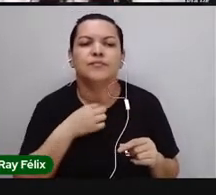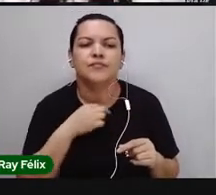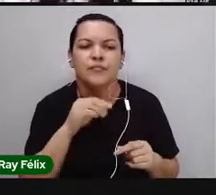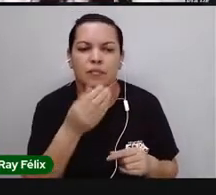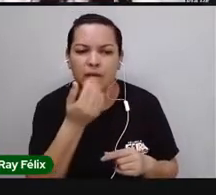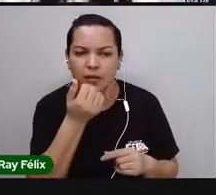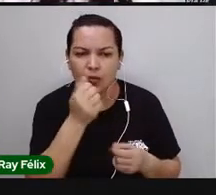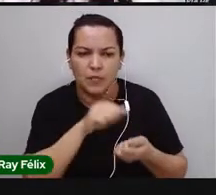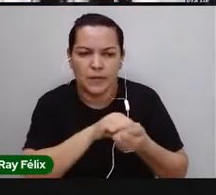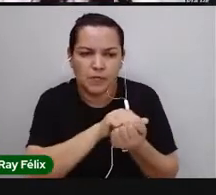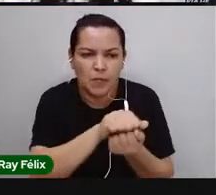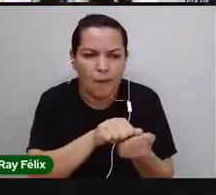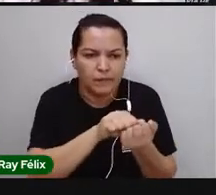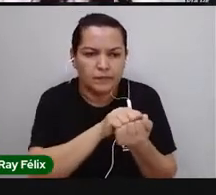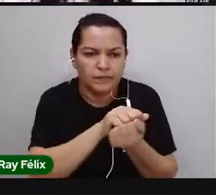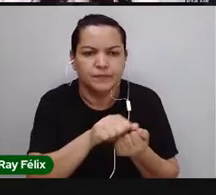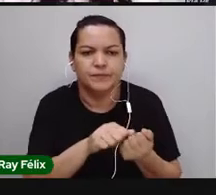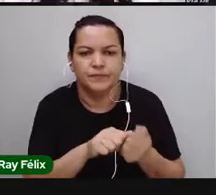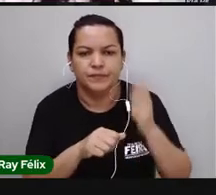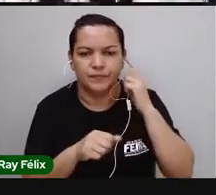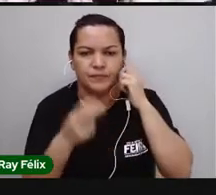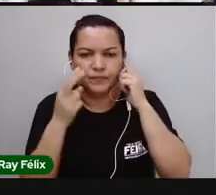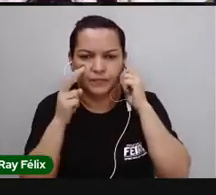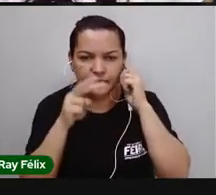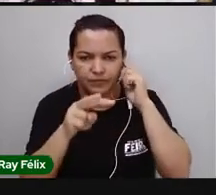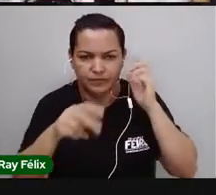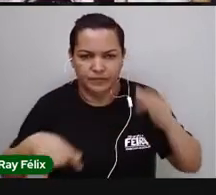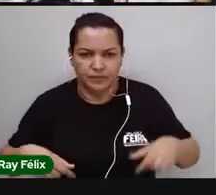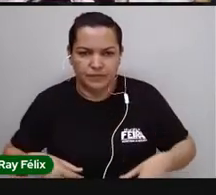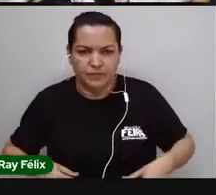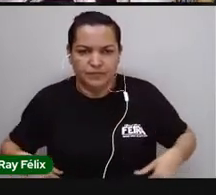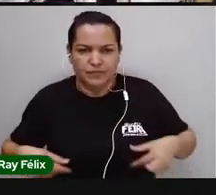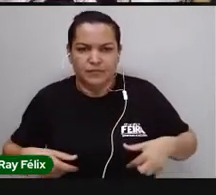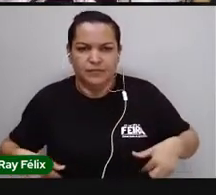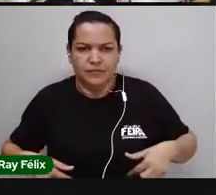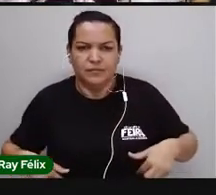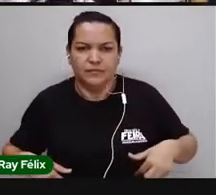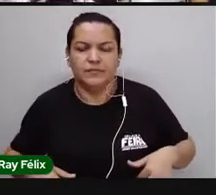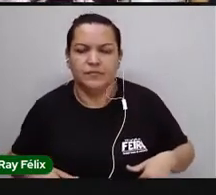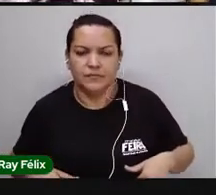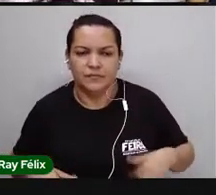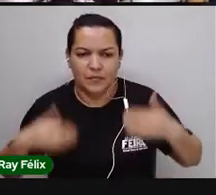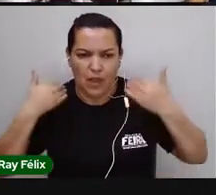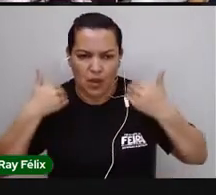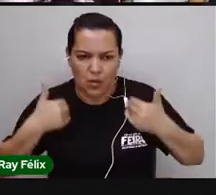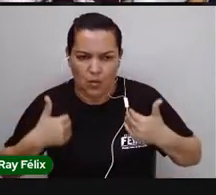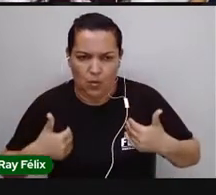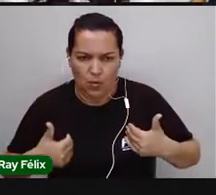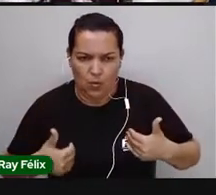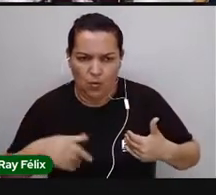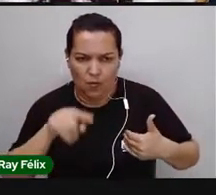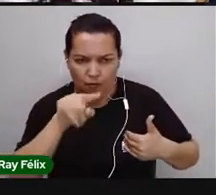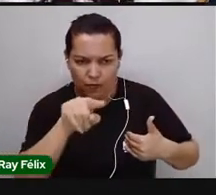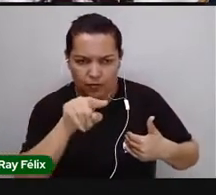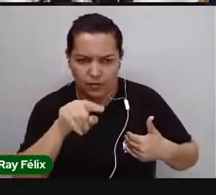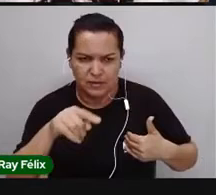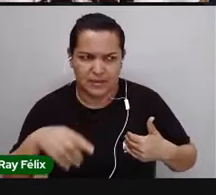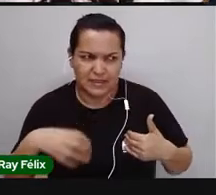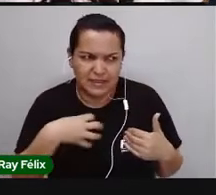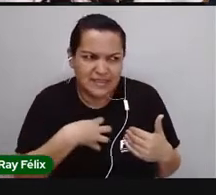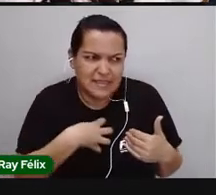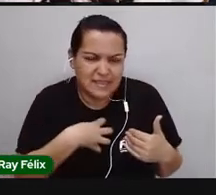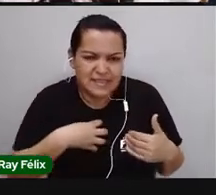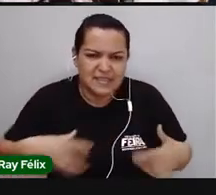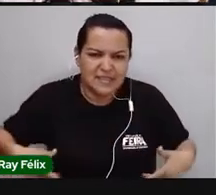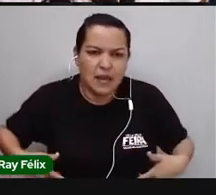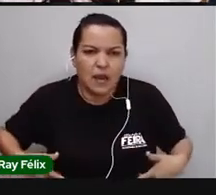Então, eu vou colocar aqui as costelas pra vocês perceberem. Vão sentindo aí, ó, o corpo de vocês. Tô sentindo as minhas costelas, pró. Acabou